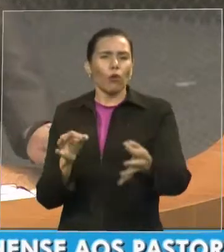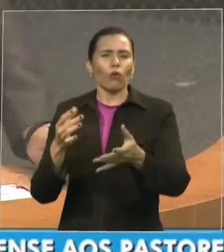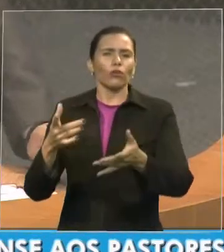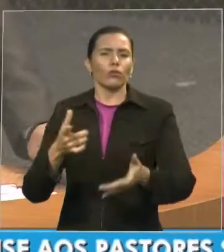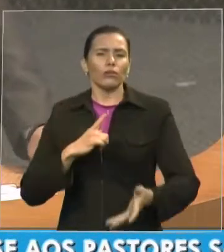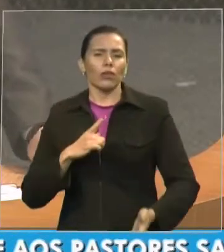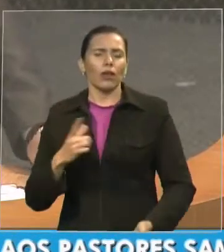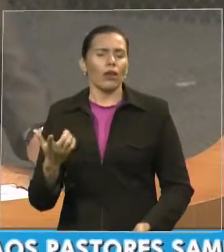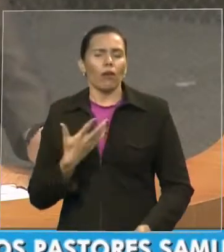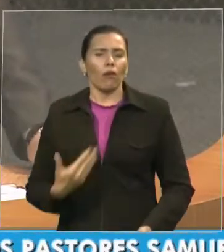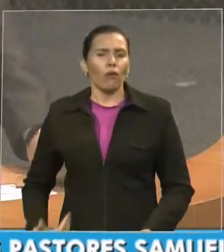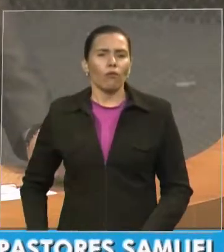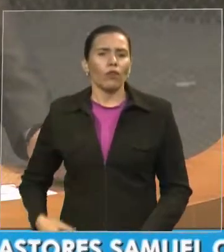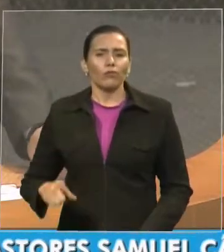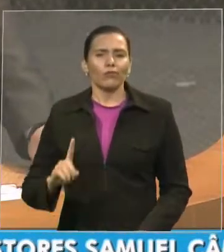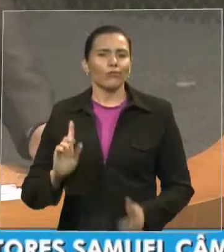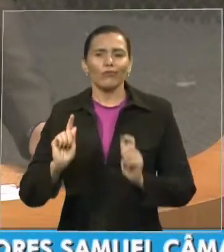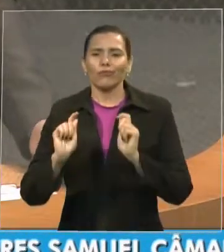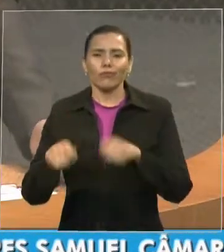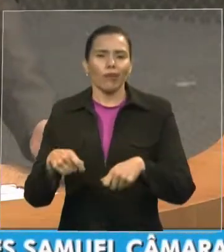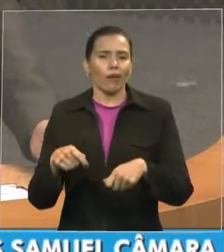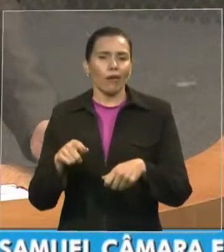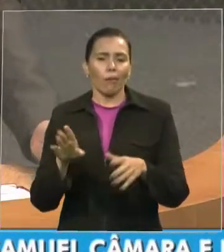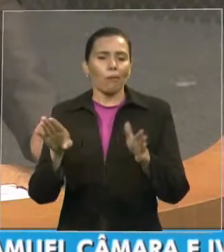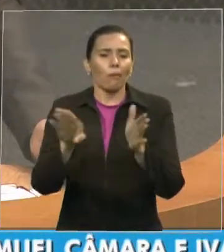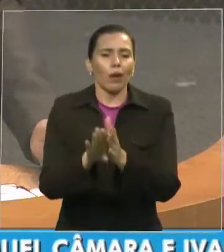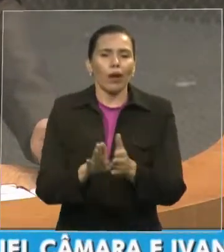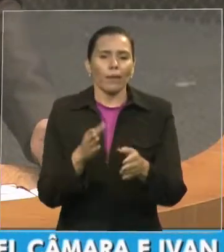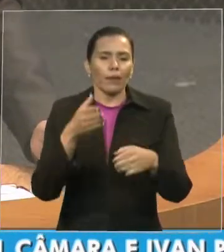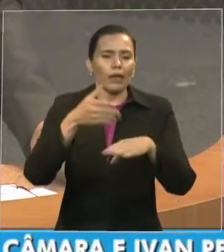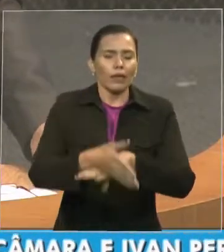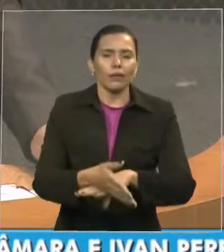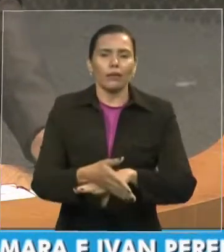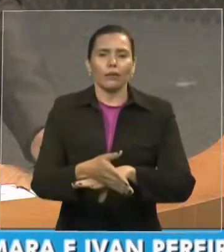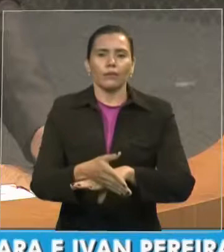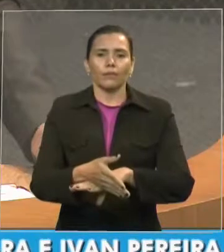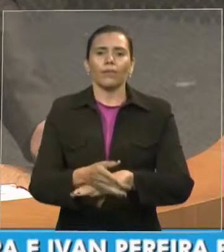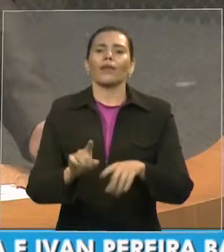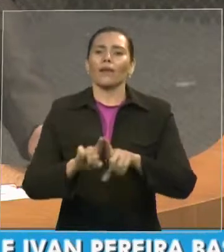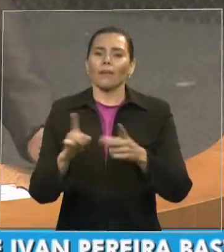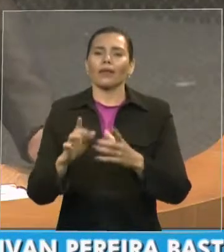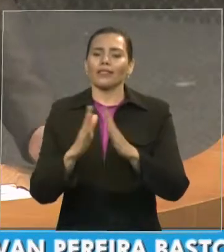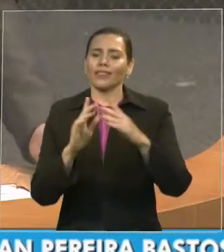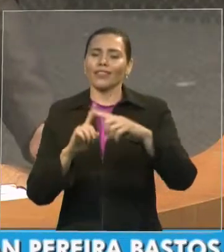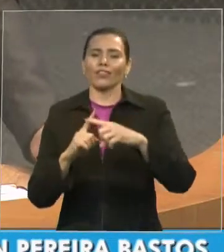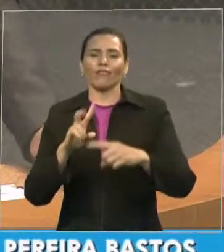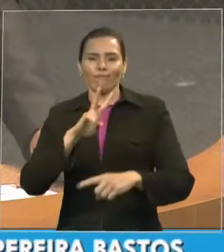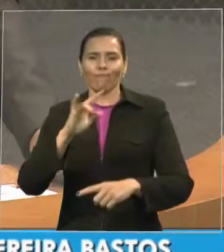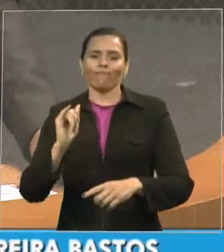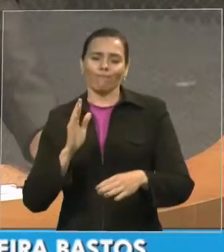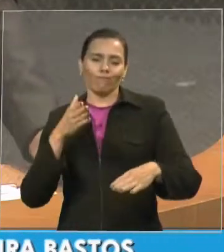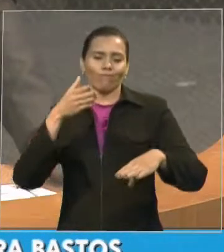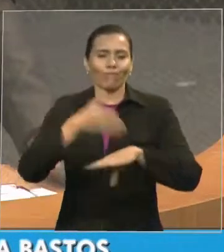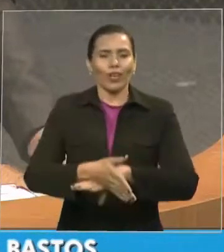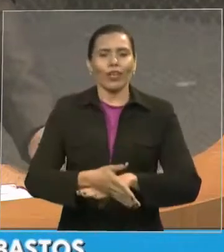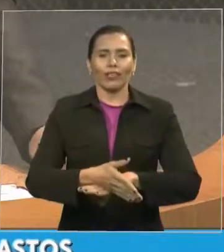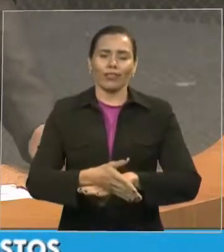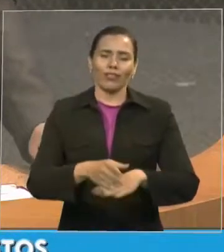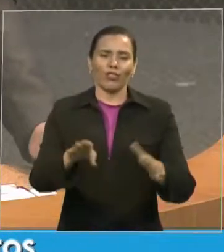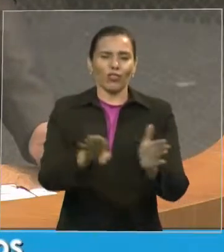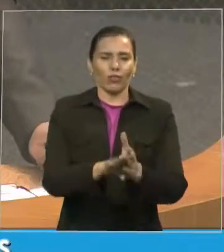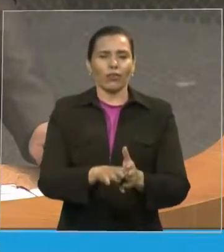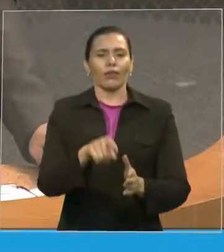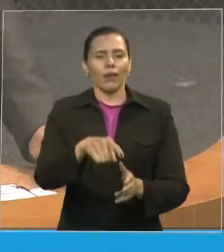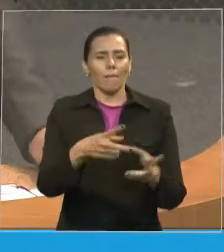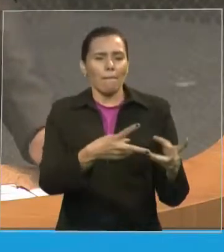primeira a chegar. É a primeira a sentir o calor e as dificuldades da população.